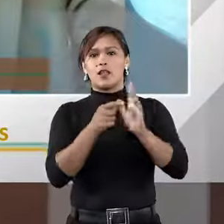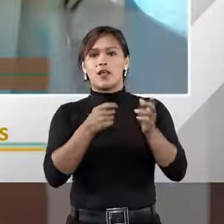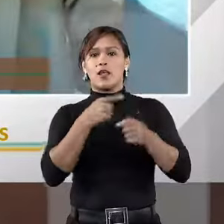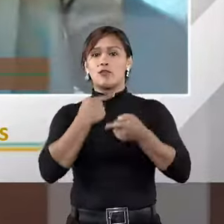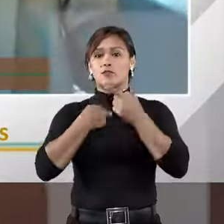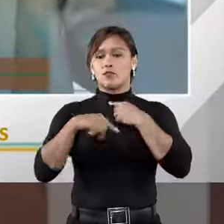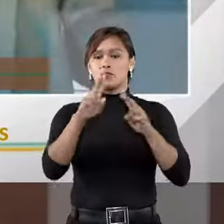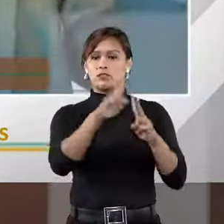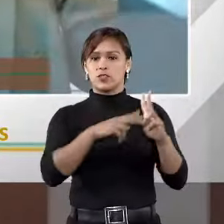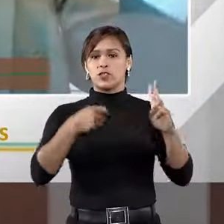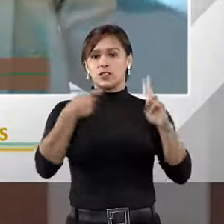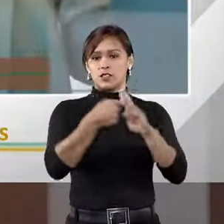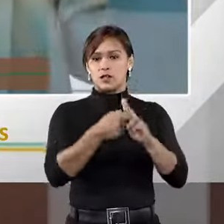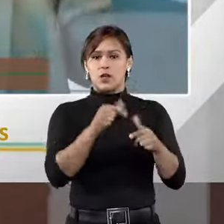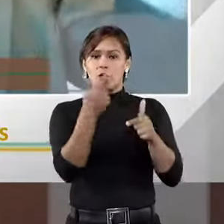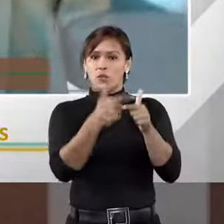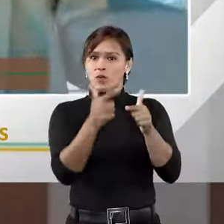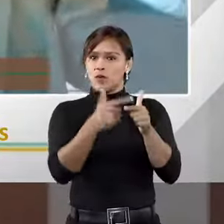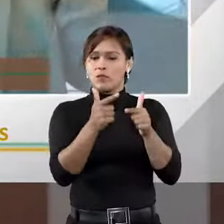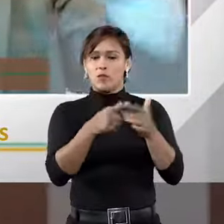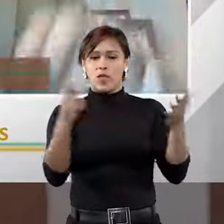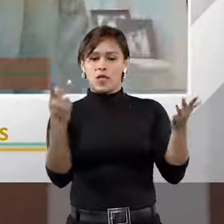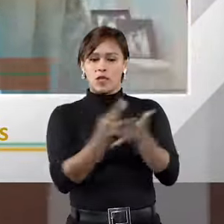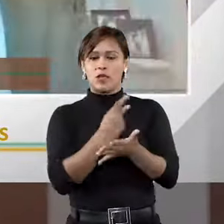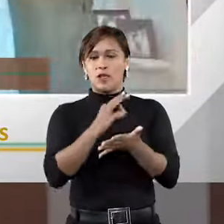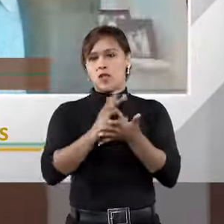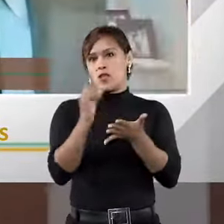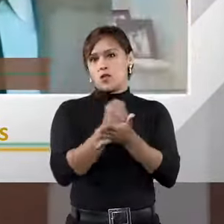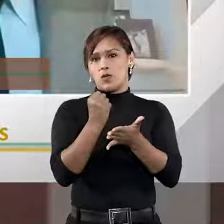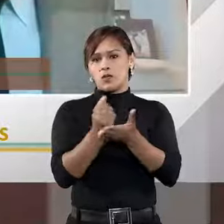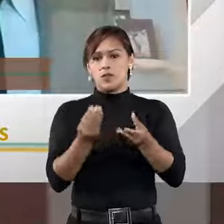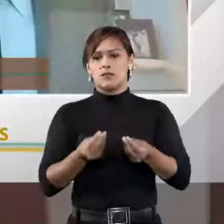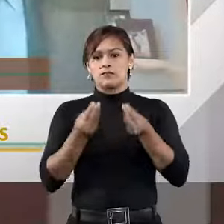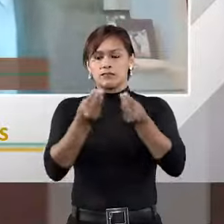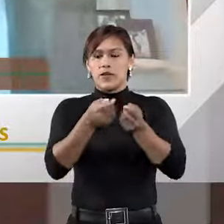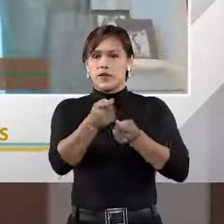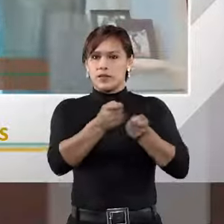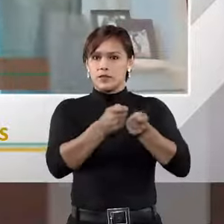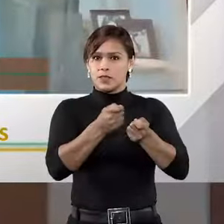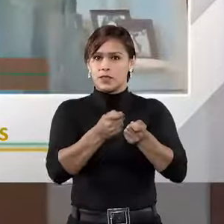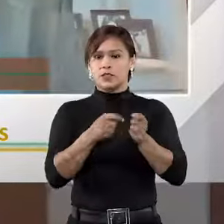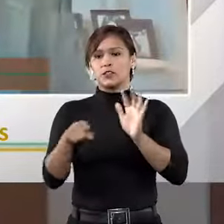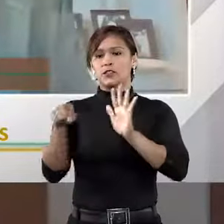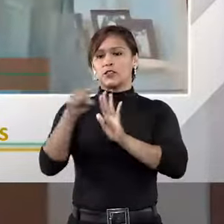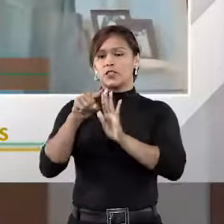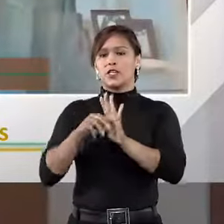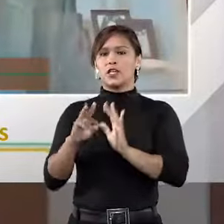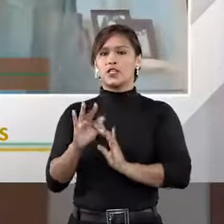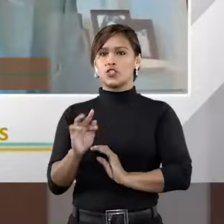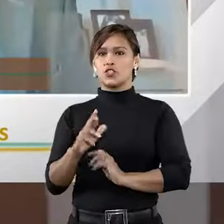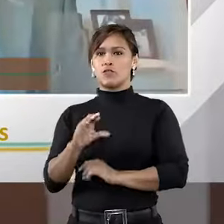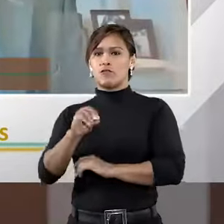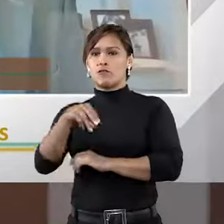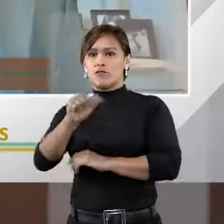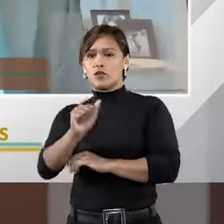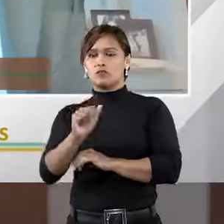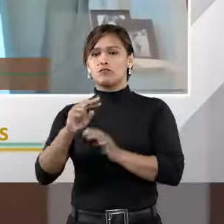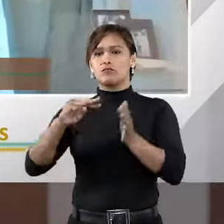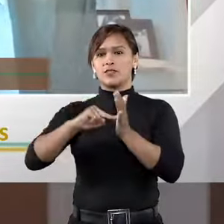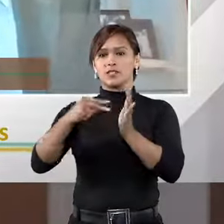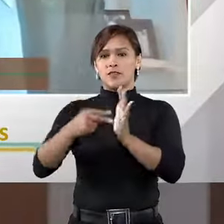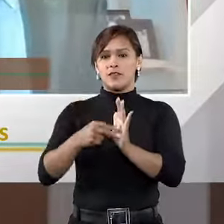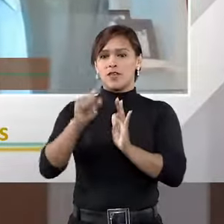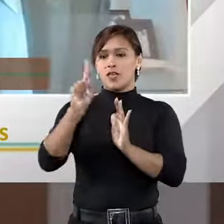a vontade das partes de levar os litígios decorrentes daquele contrato para a arbitragem e a cláusula de eleição de foro significa que